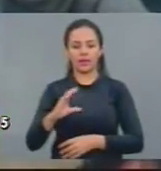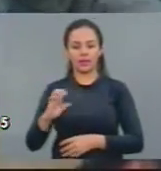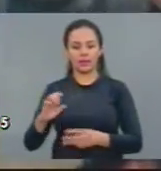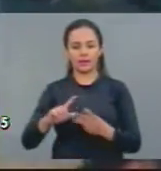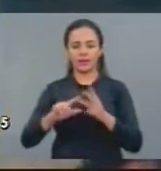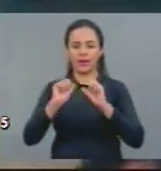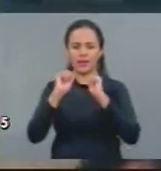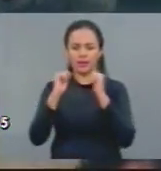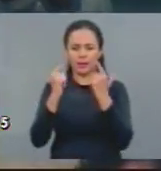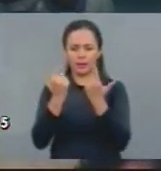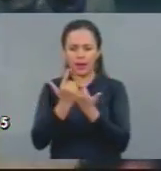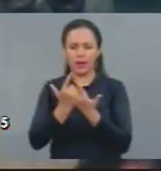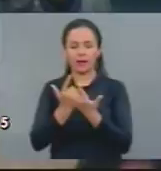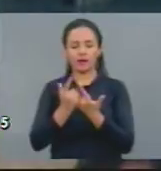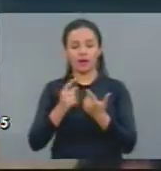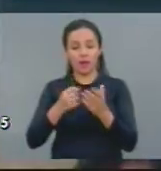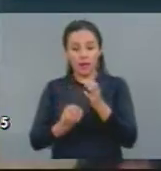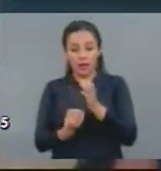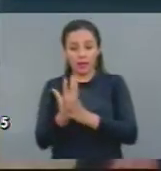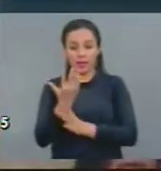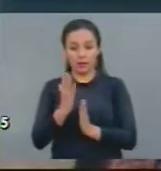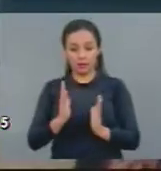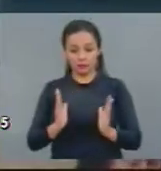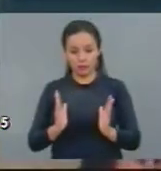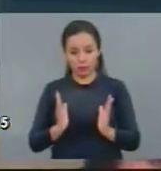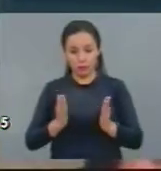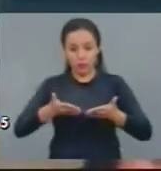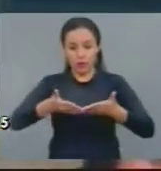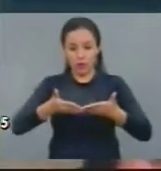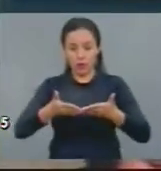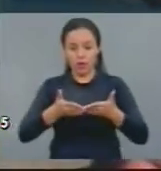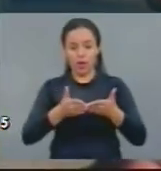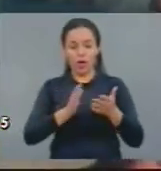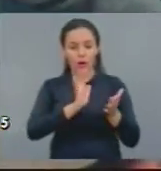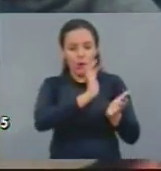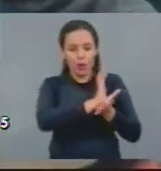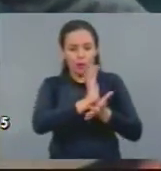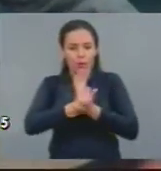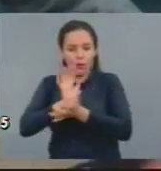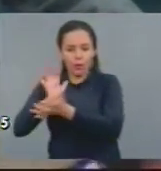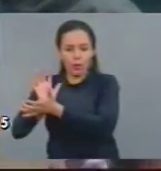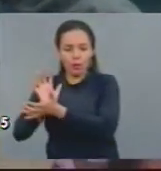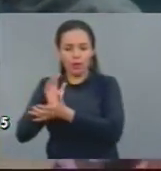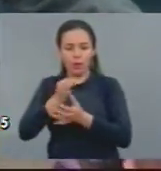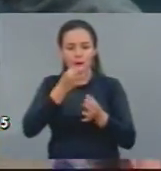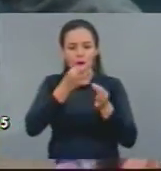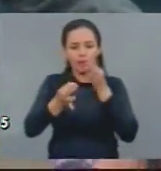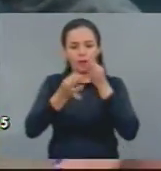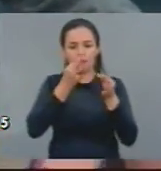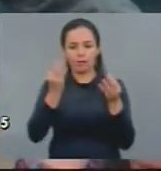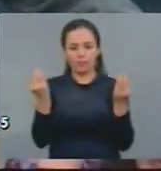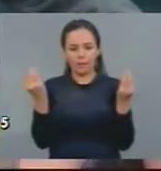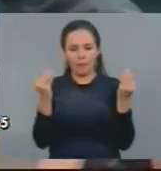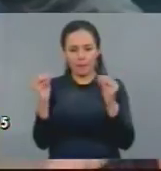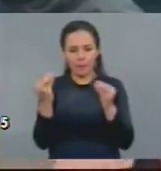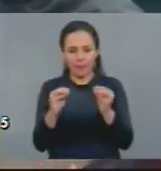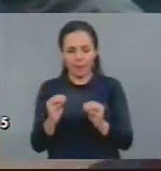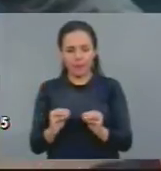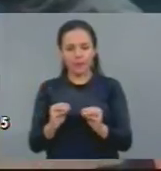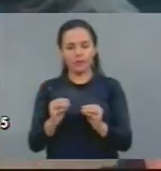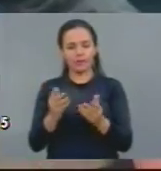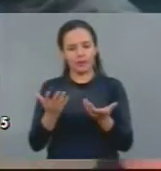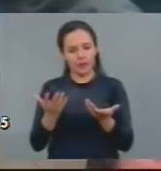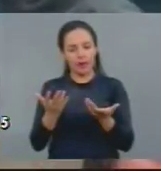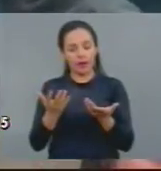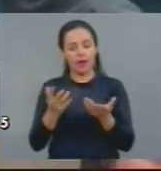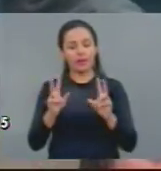faziam estudo e apresentavam o resultado desse estudo ao governo, para que nós não atravessássemos o que nós estamos